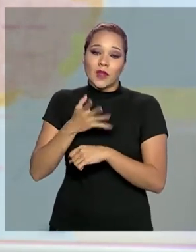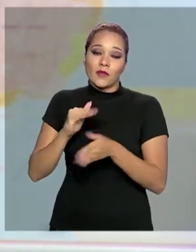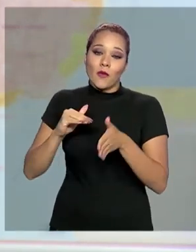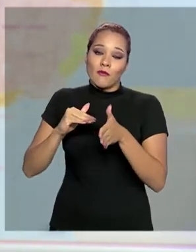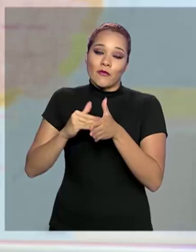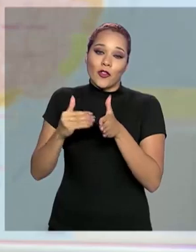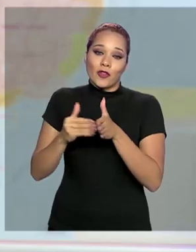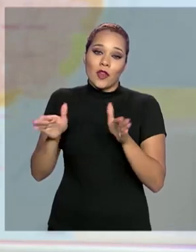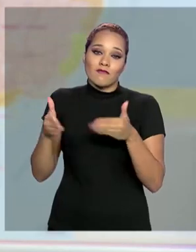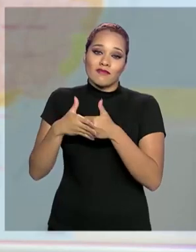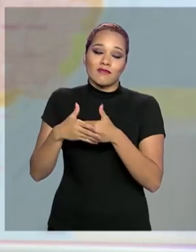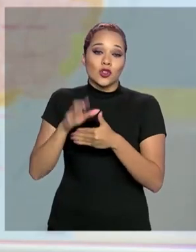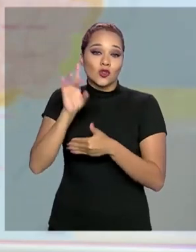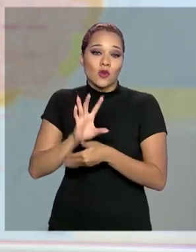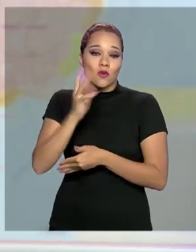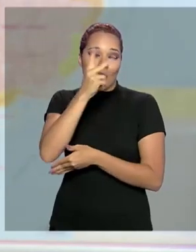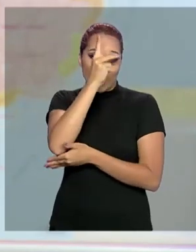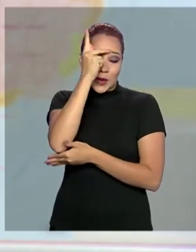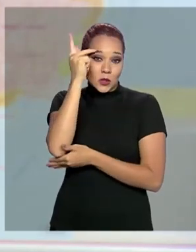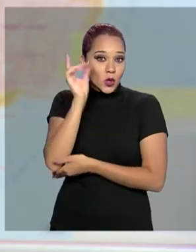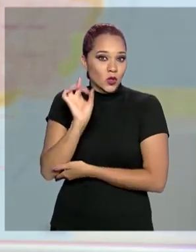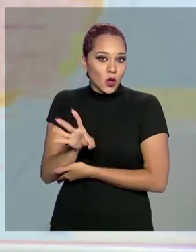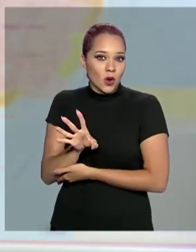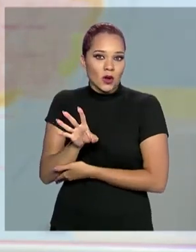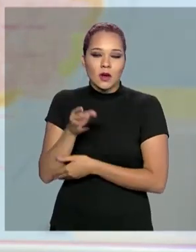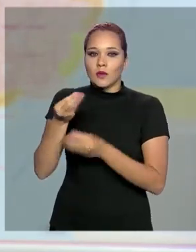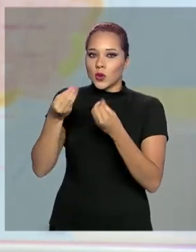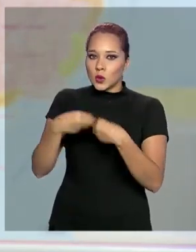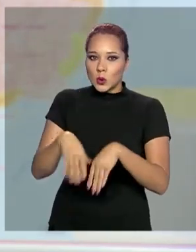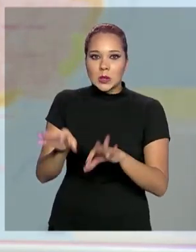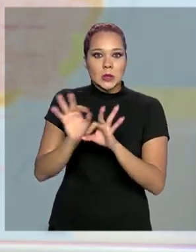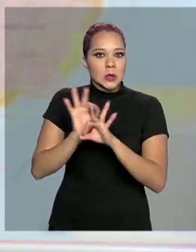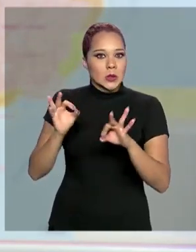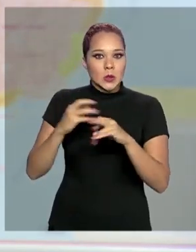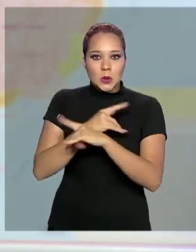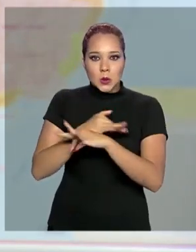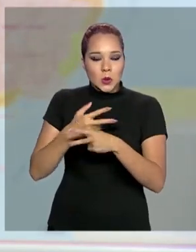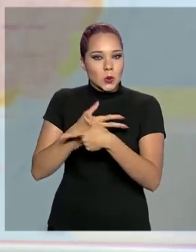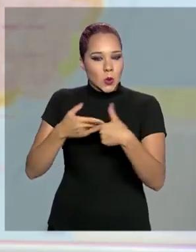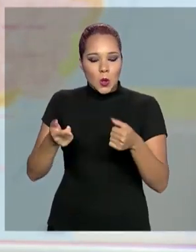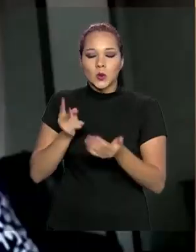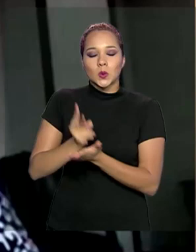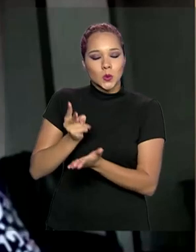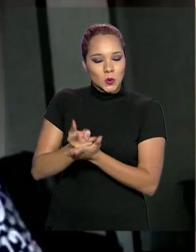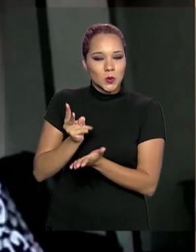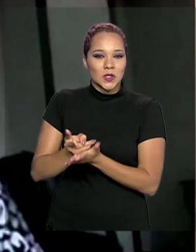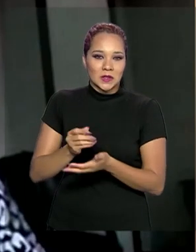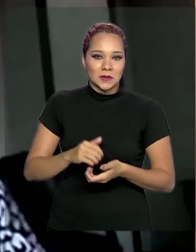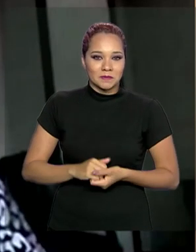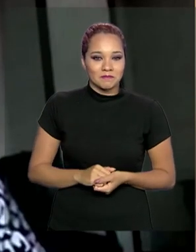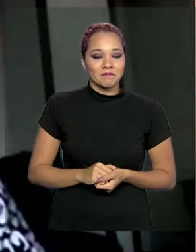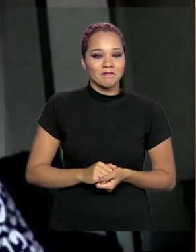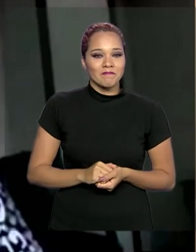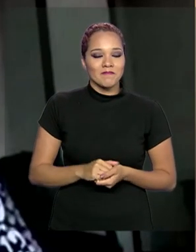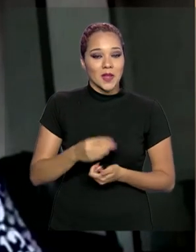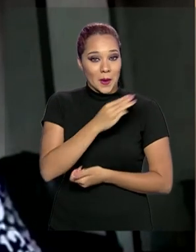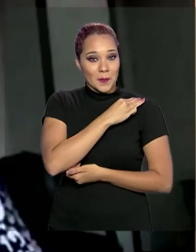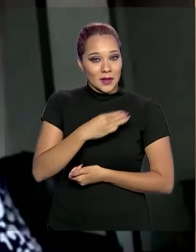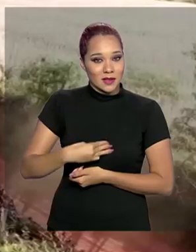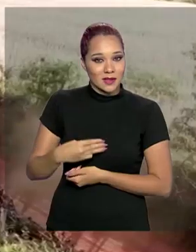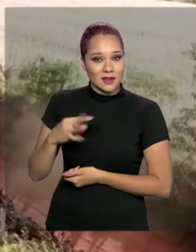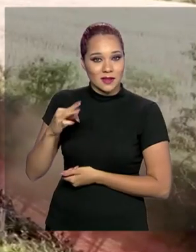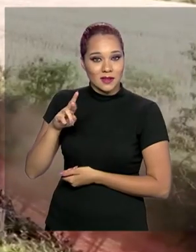que aconteceu apenas para as pessoas, não prejudicando o fluxo de mercadorias. Segundo a ministra Tereza